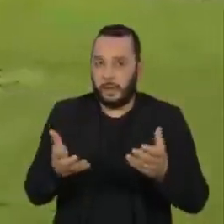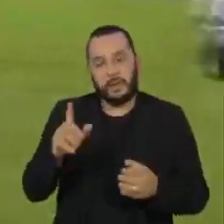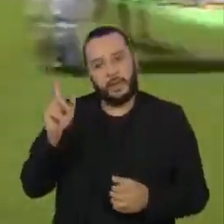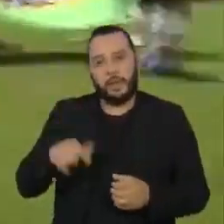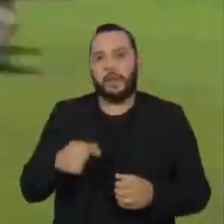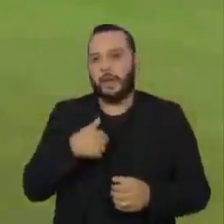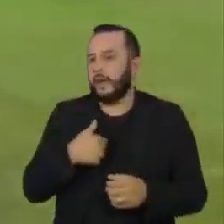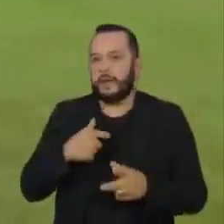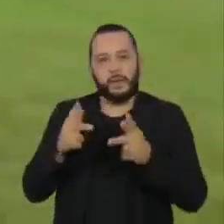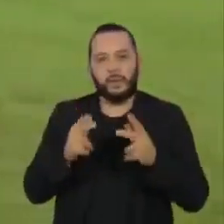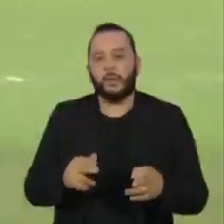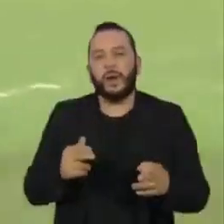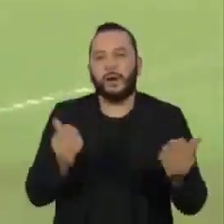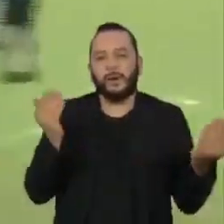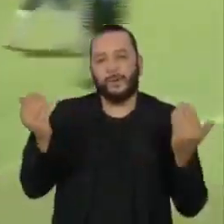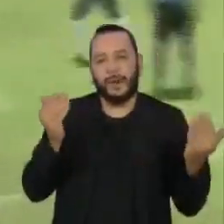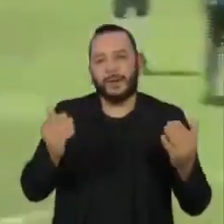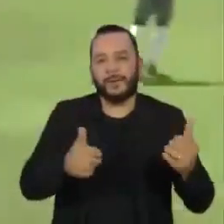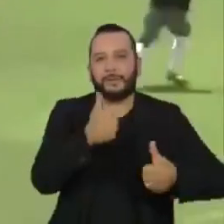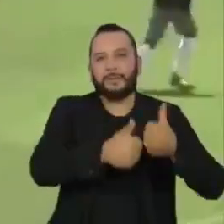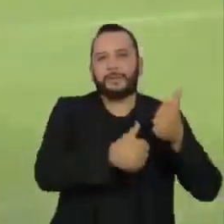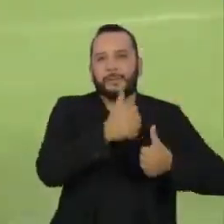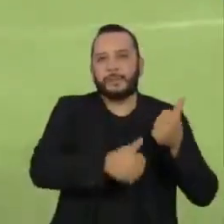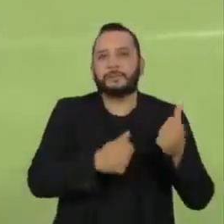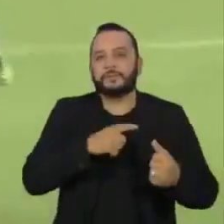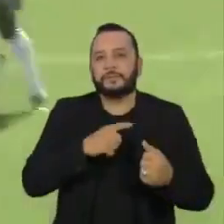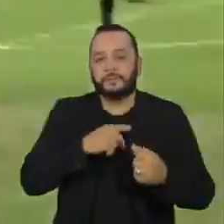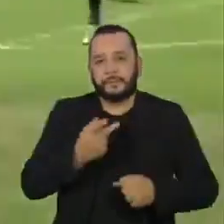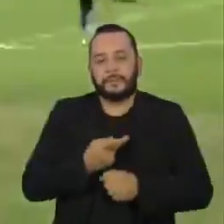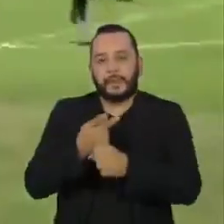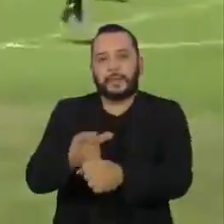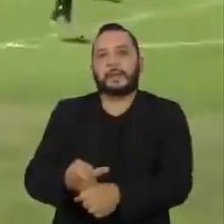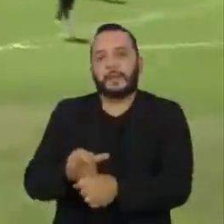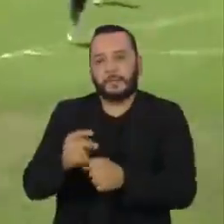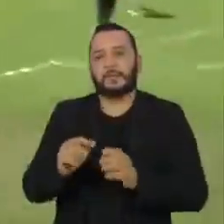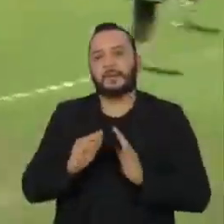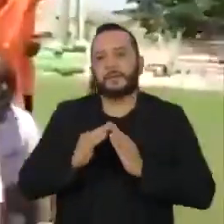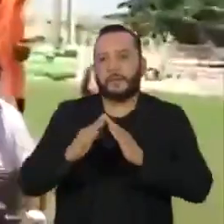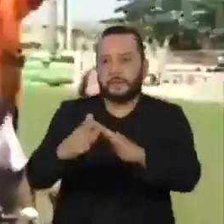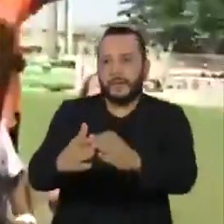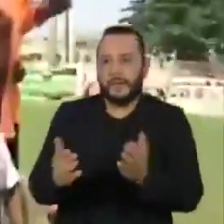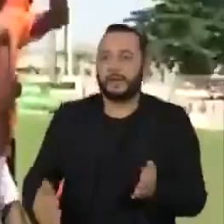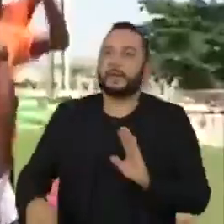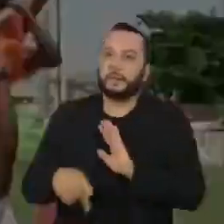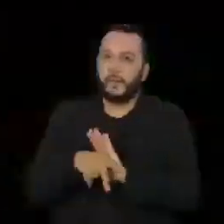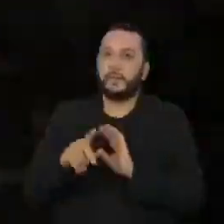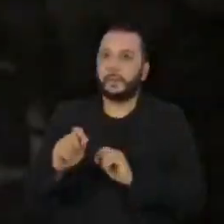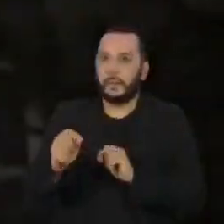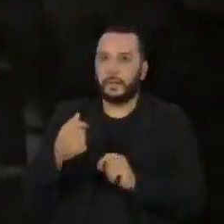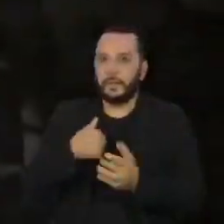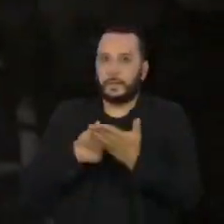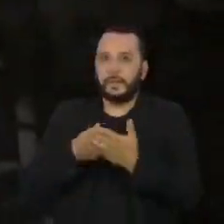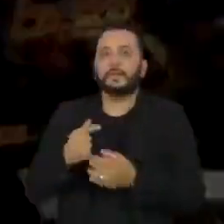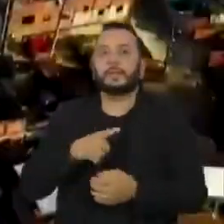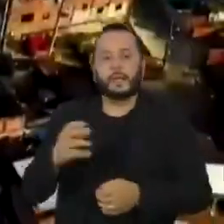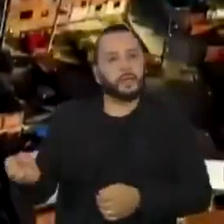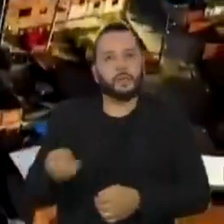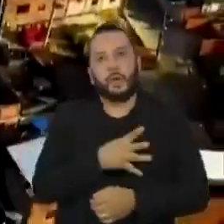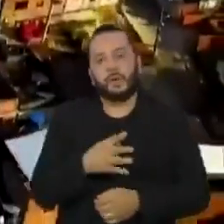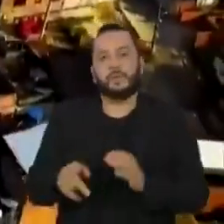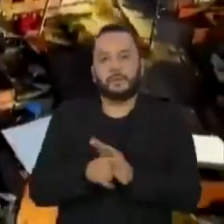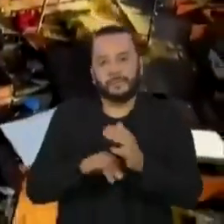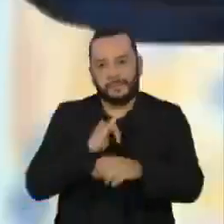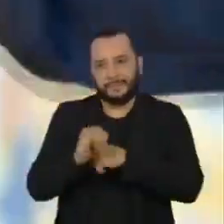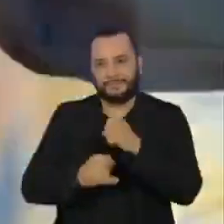jogador de futebol, tanto que a Taça das Favelas, conhecido torneio para jovens jogadores dos campos, ganhou uma versão digital.